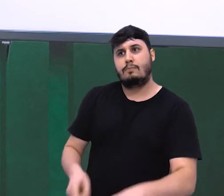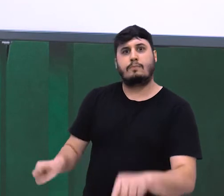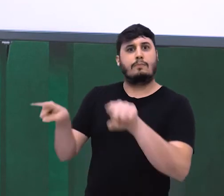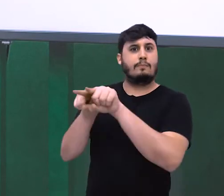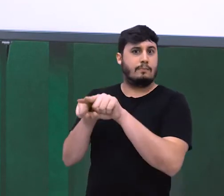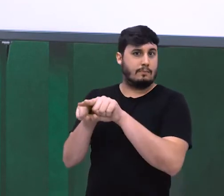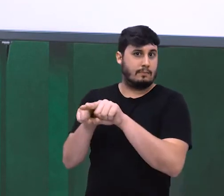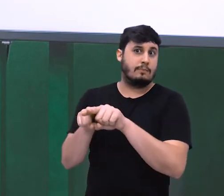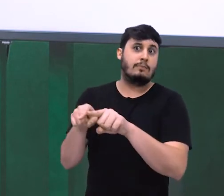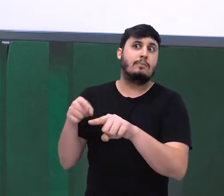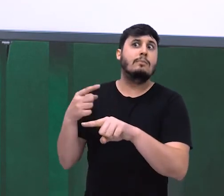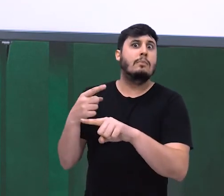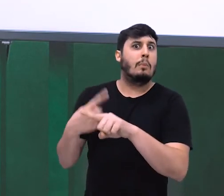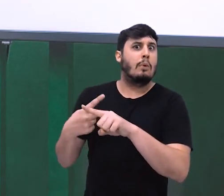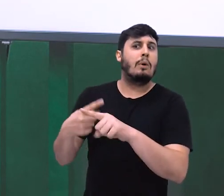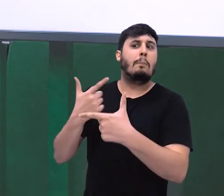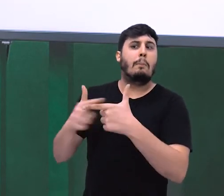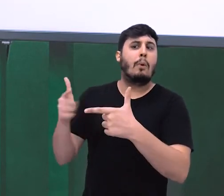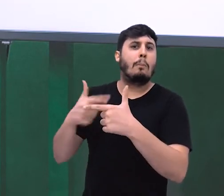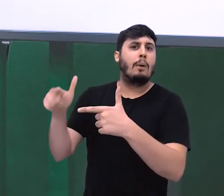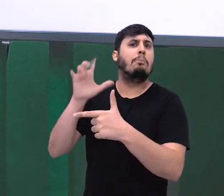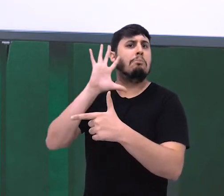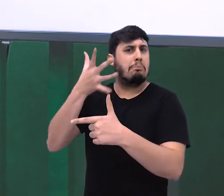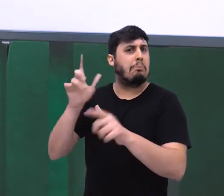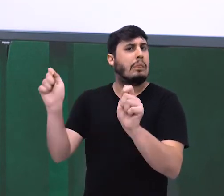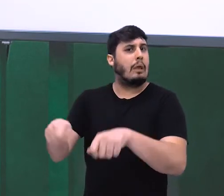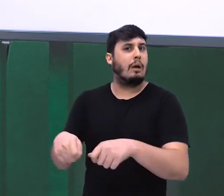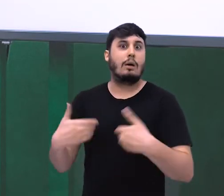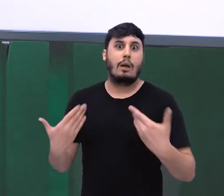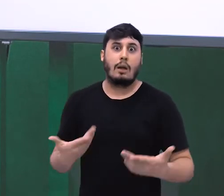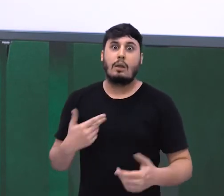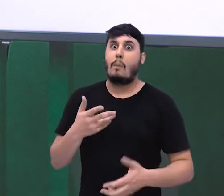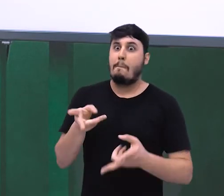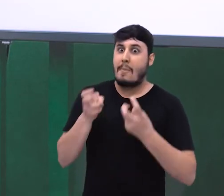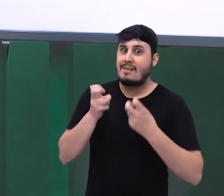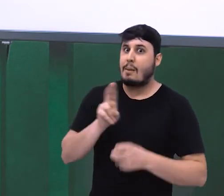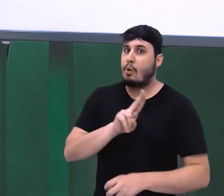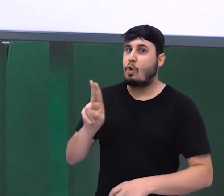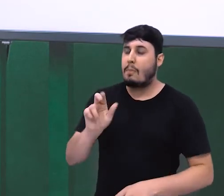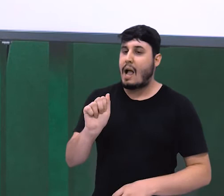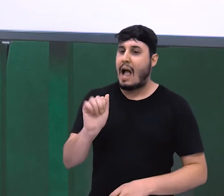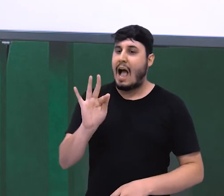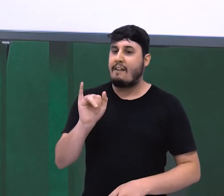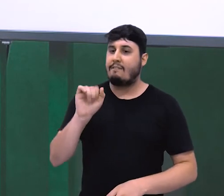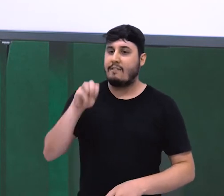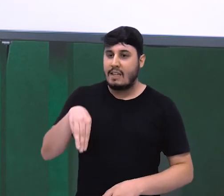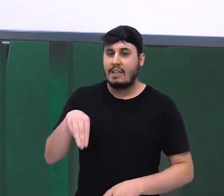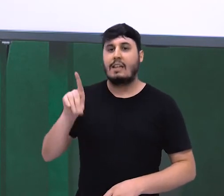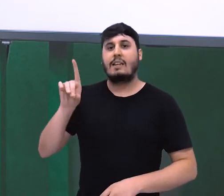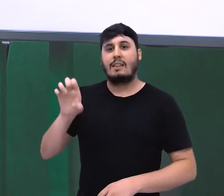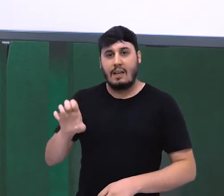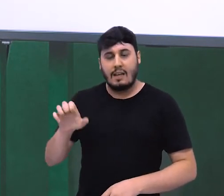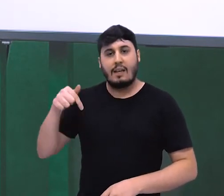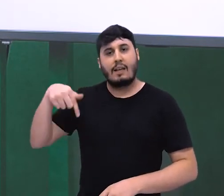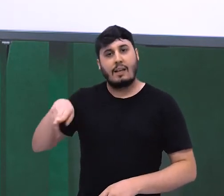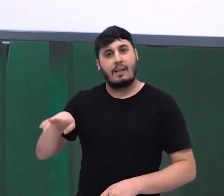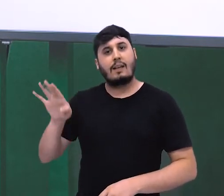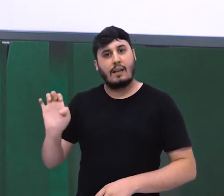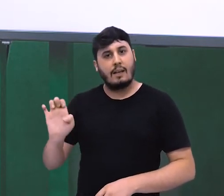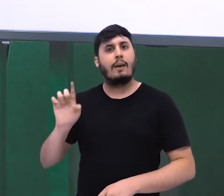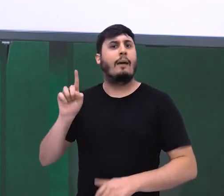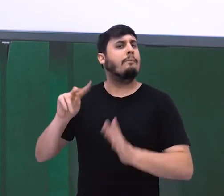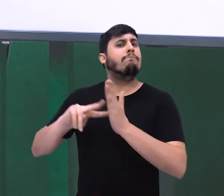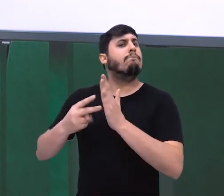problema seja resolvido. Então, veja a locução conjuntiva final. A fim de que, indicando a finalidade, indicando o objetivo